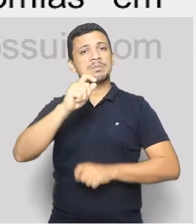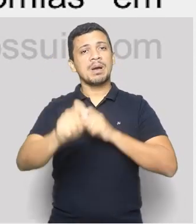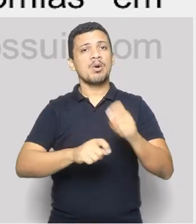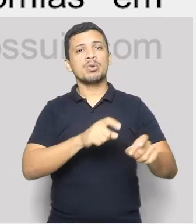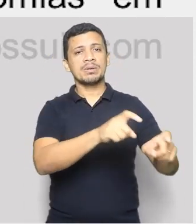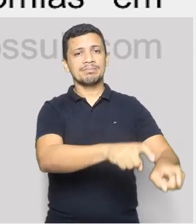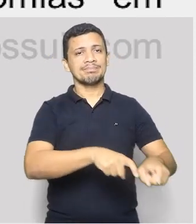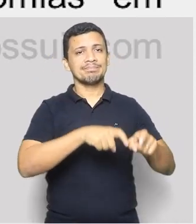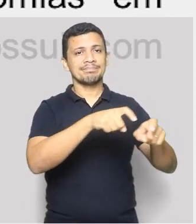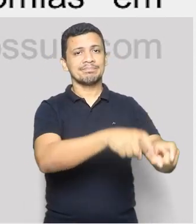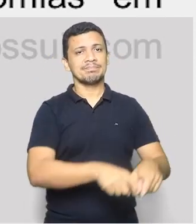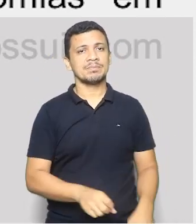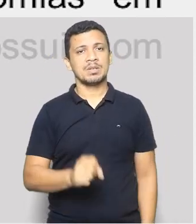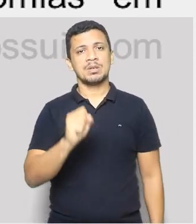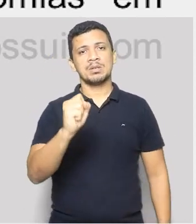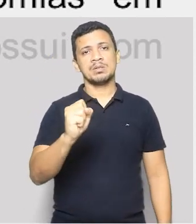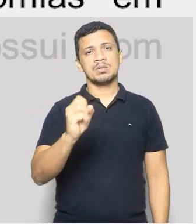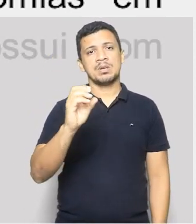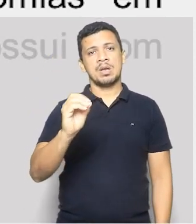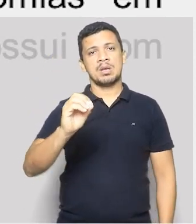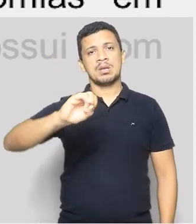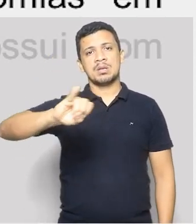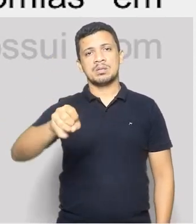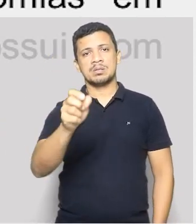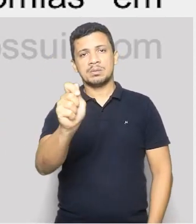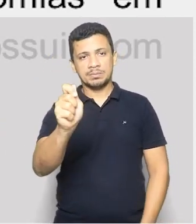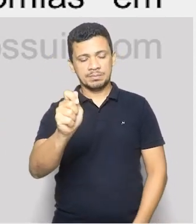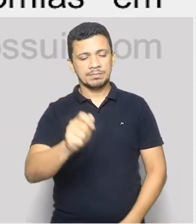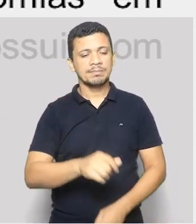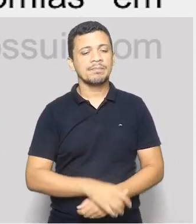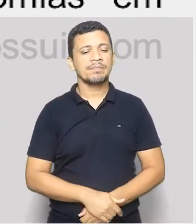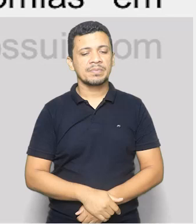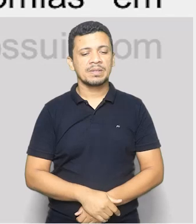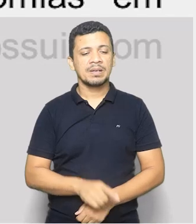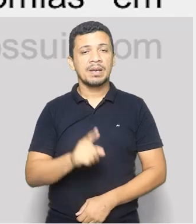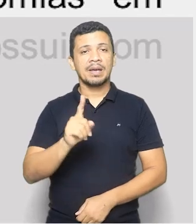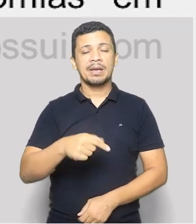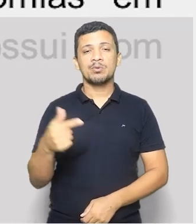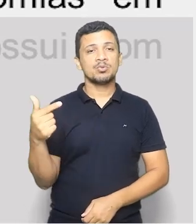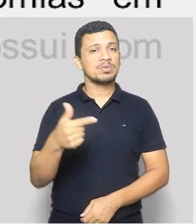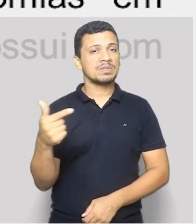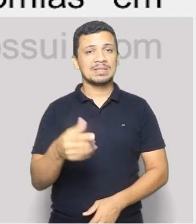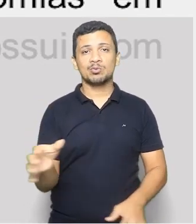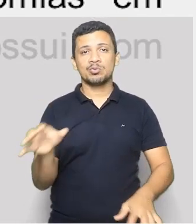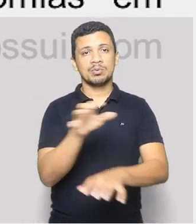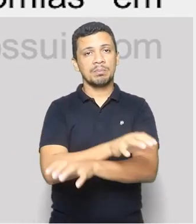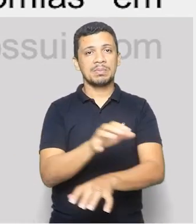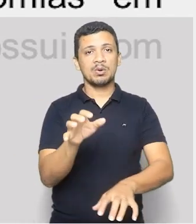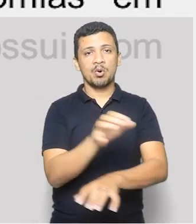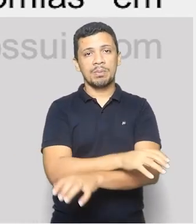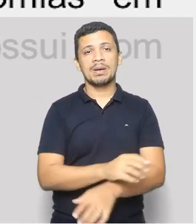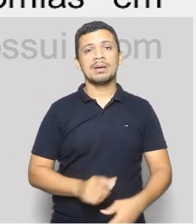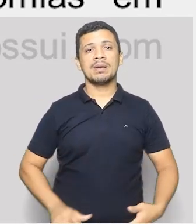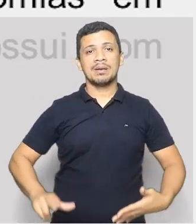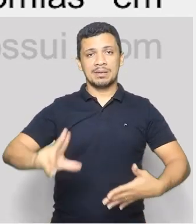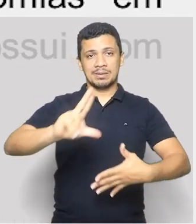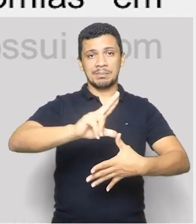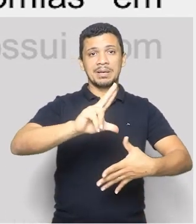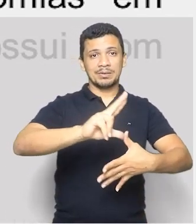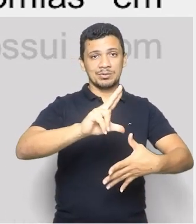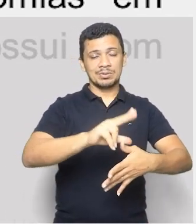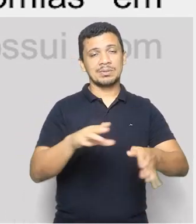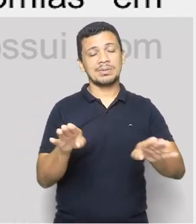sojicultura, né? Dessa expansão do agronegócio, é considerado o segundo maior bioma da América Latina e do Brasil.